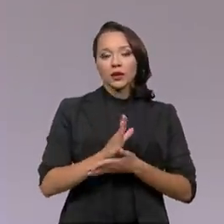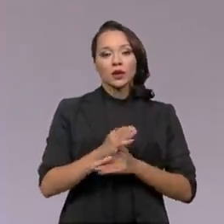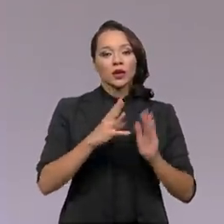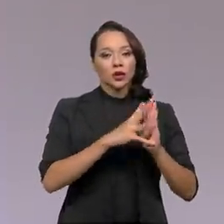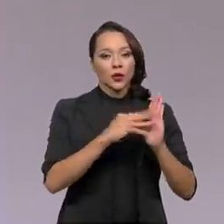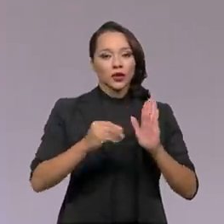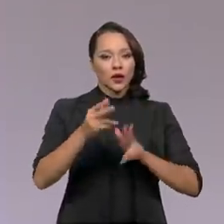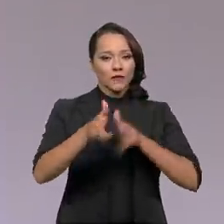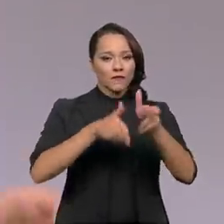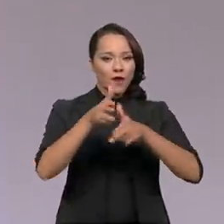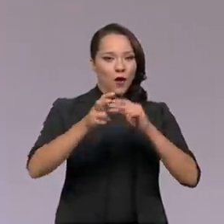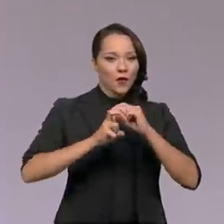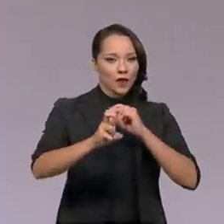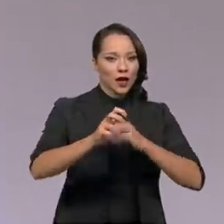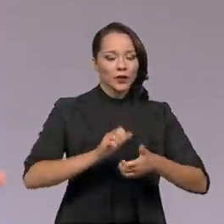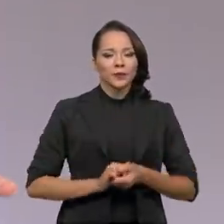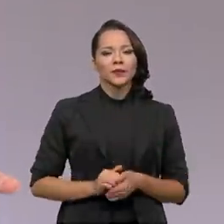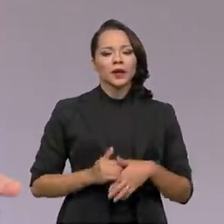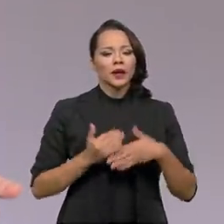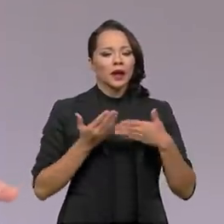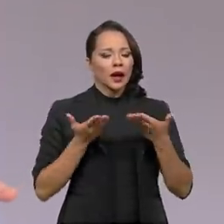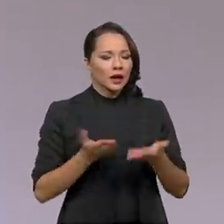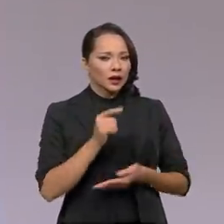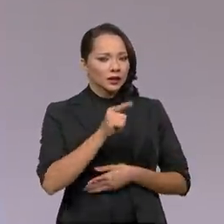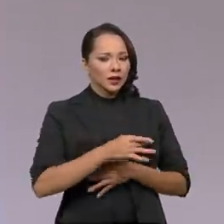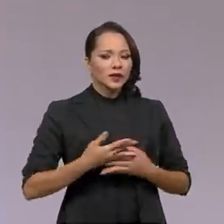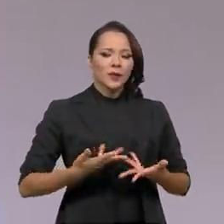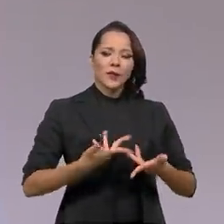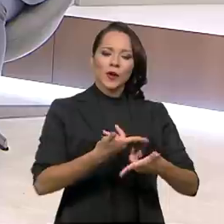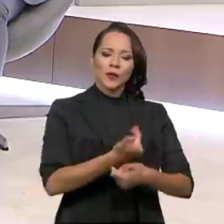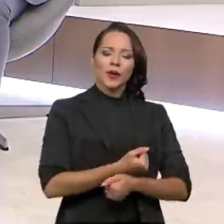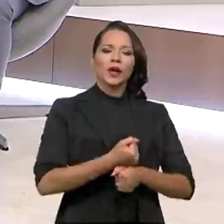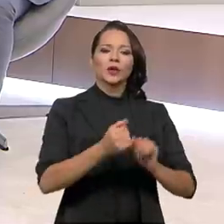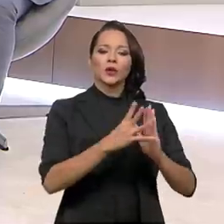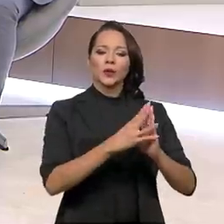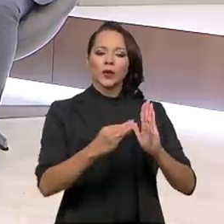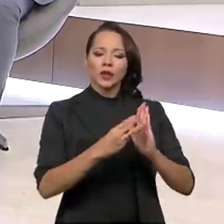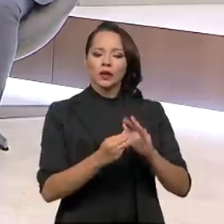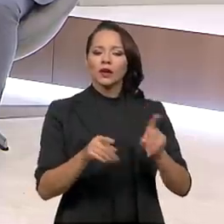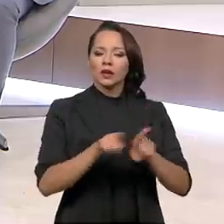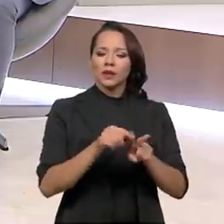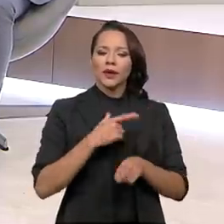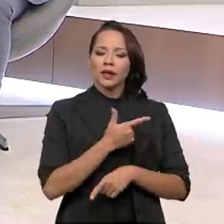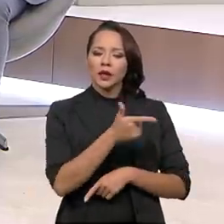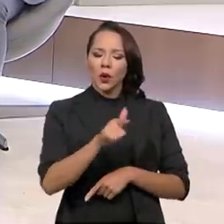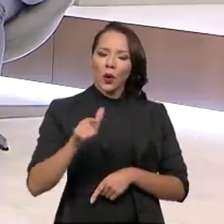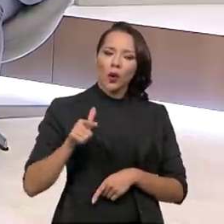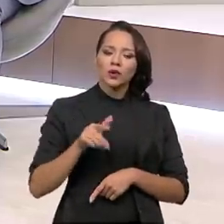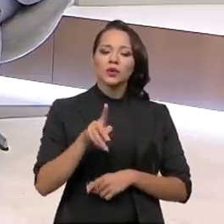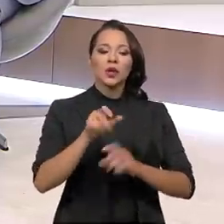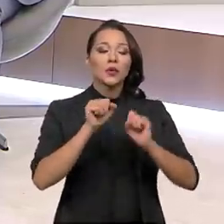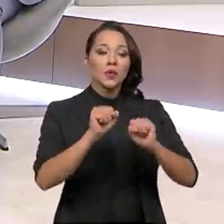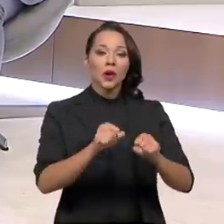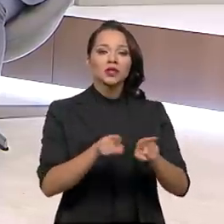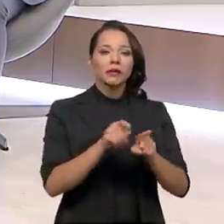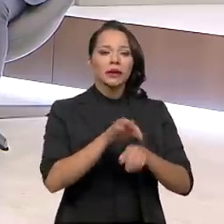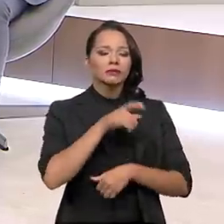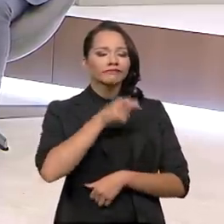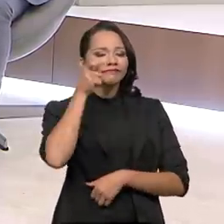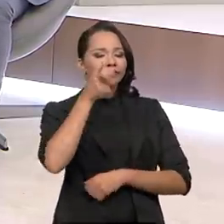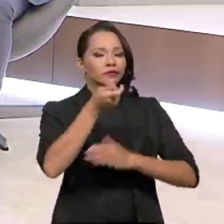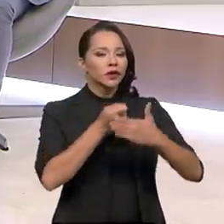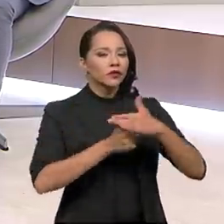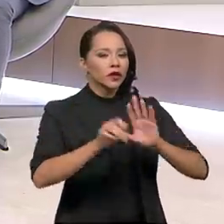ferroviário. Além desse aprimoramento na modelagem, você tem outros pressupostos que podem atrair os